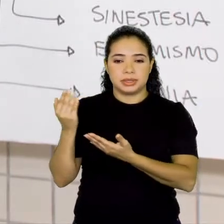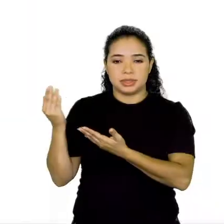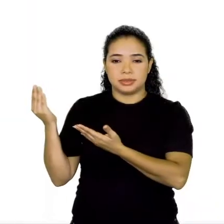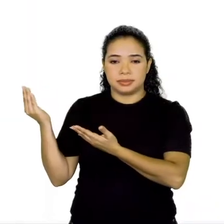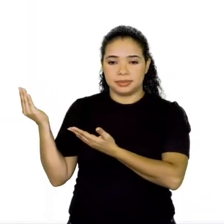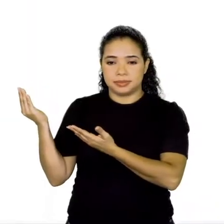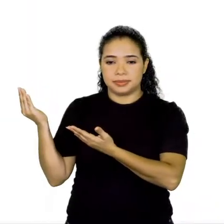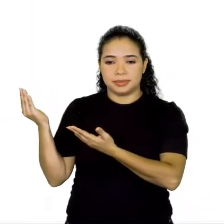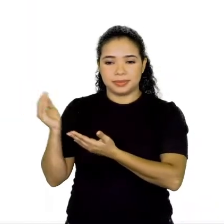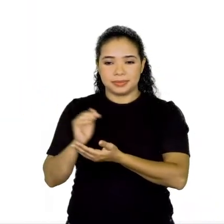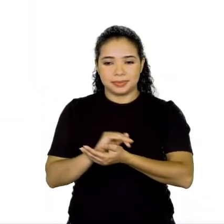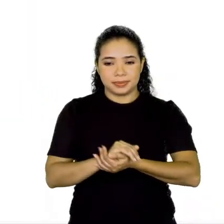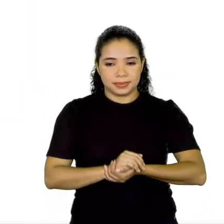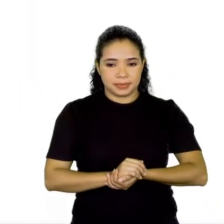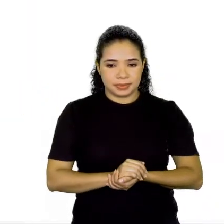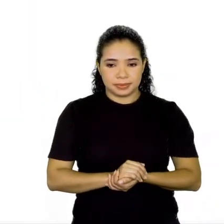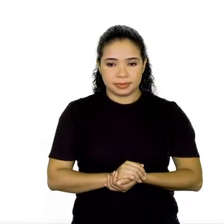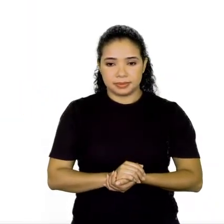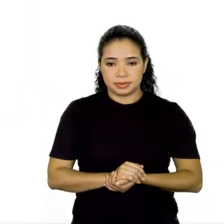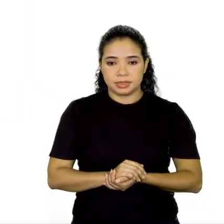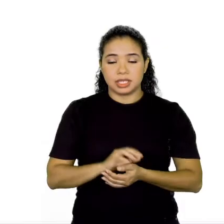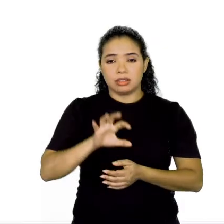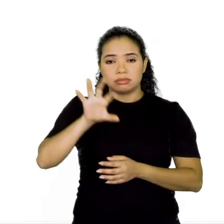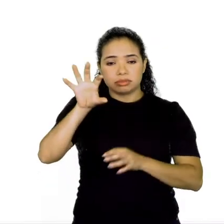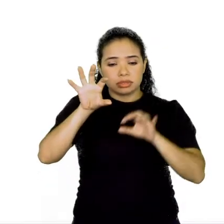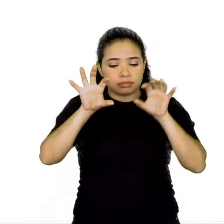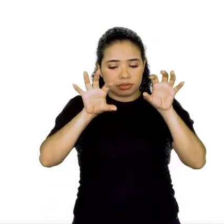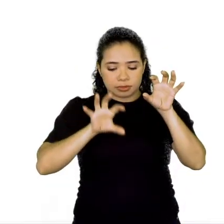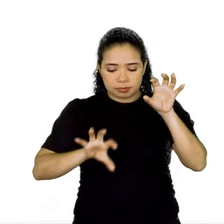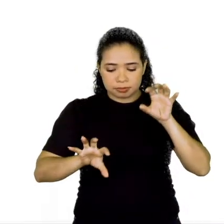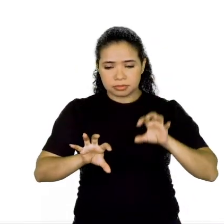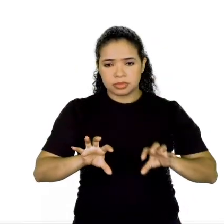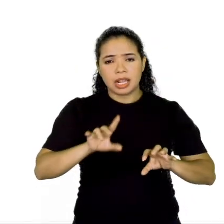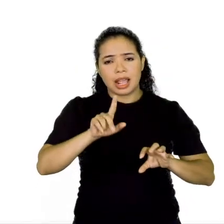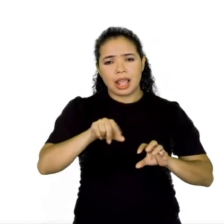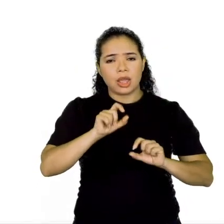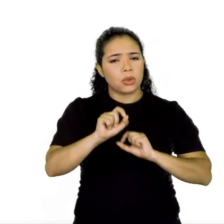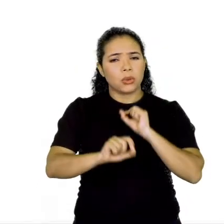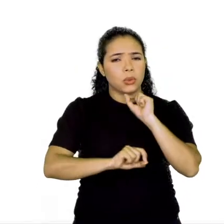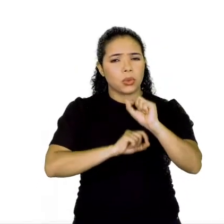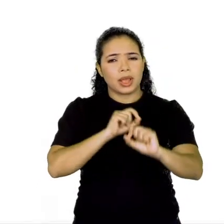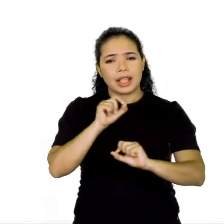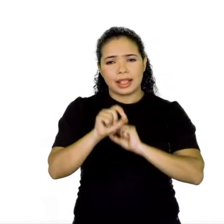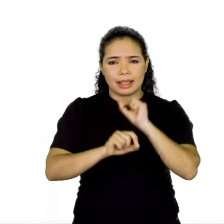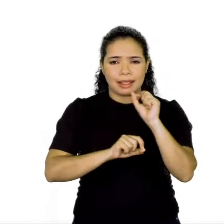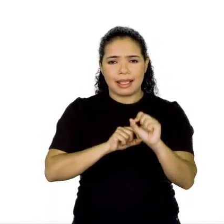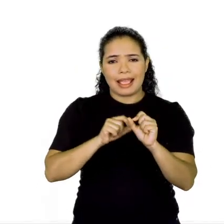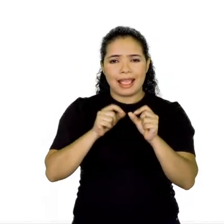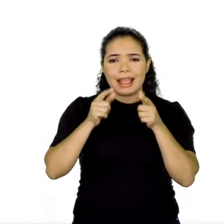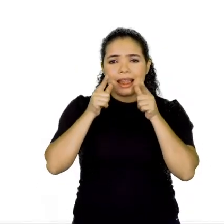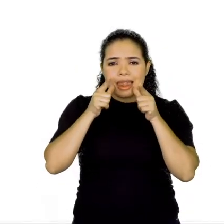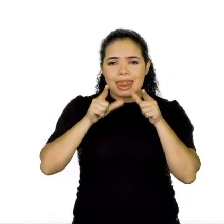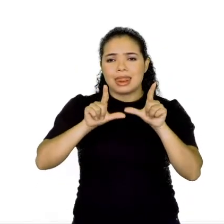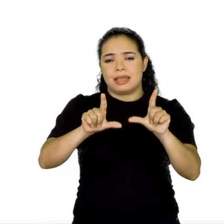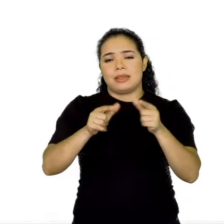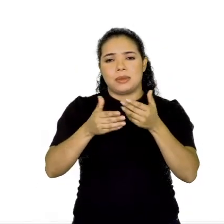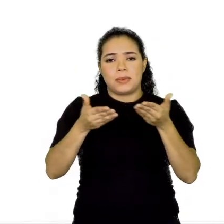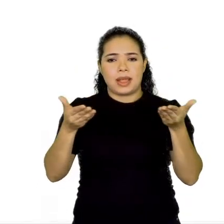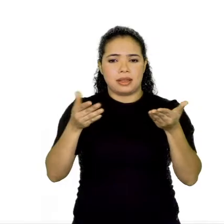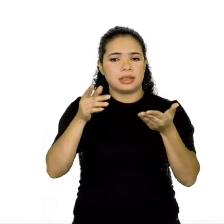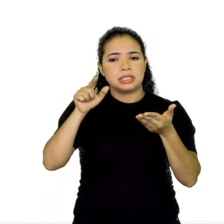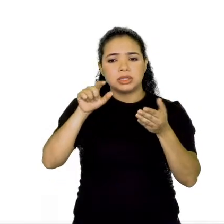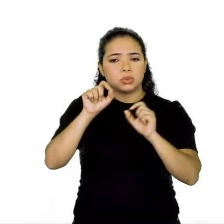aqui, é a divisão das figuras de linguagem. Além dessas que nós trabalhamos, que são bem